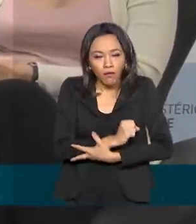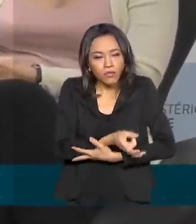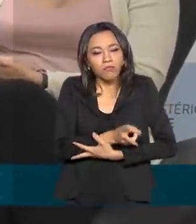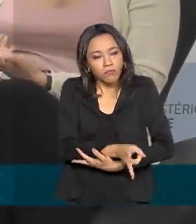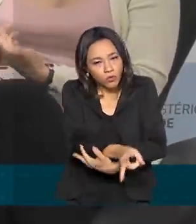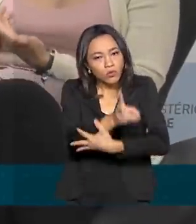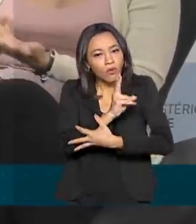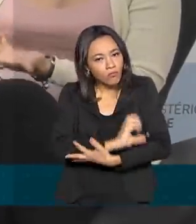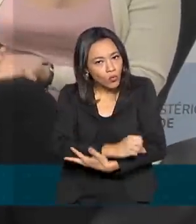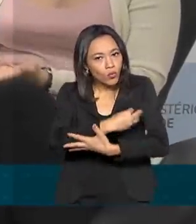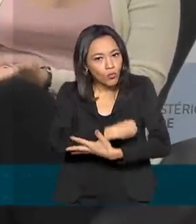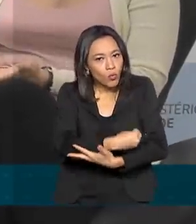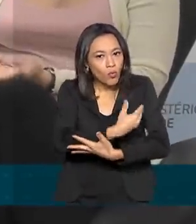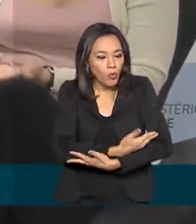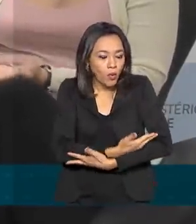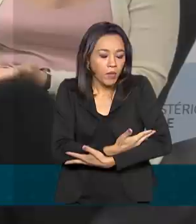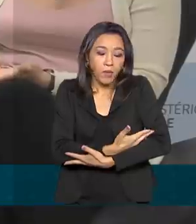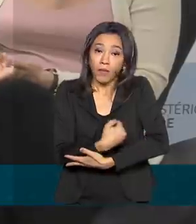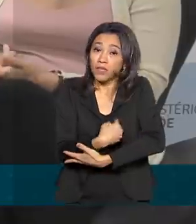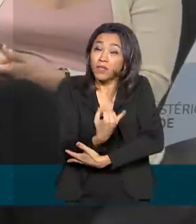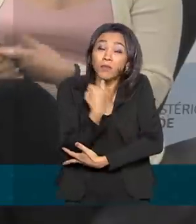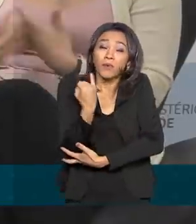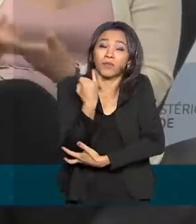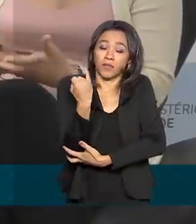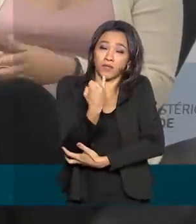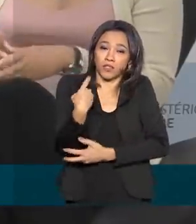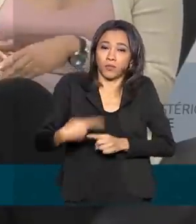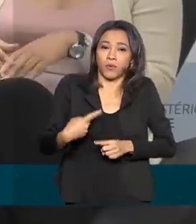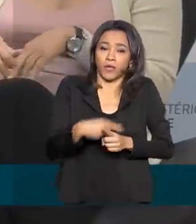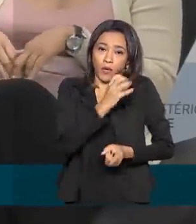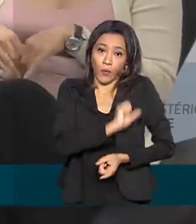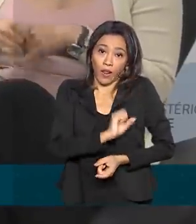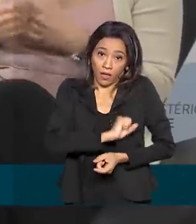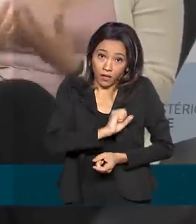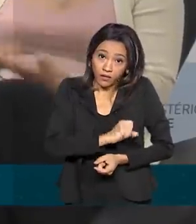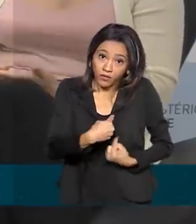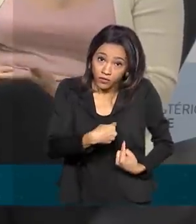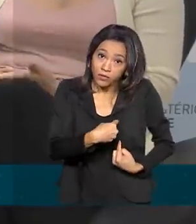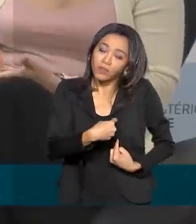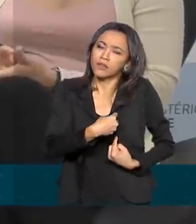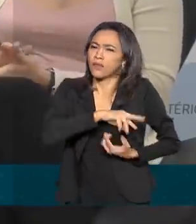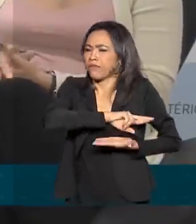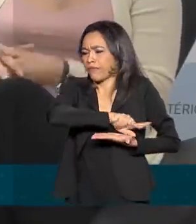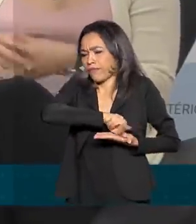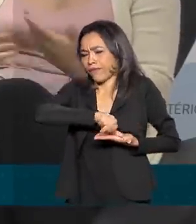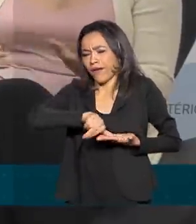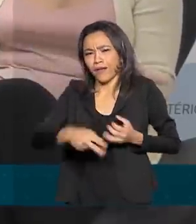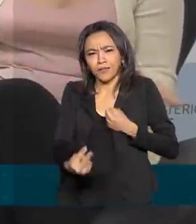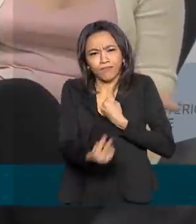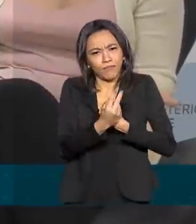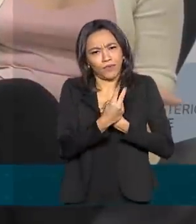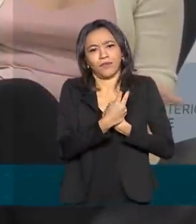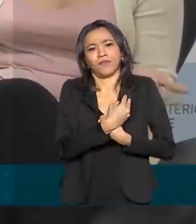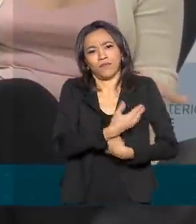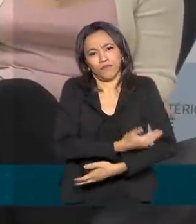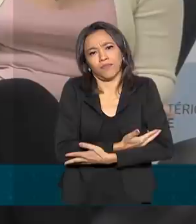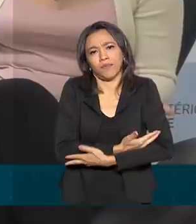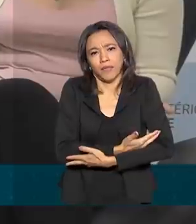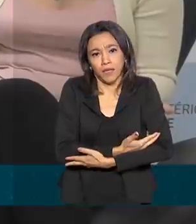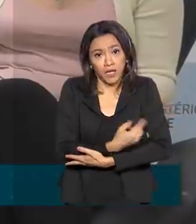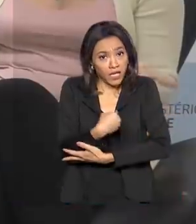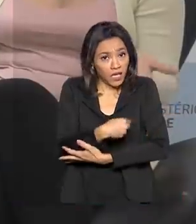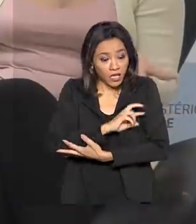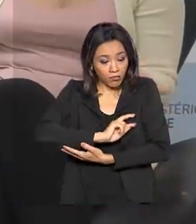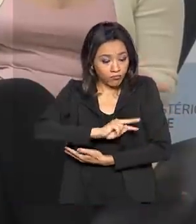amamentação para aquele bebê, vai ser muito importante, porque o leite materno traz vários outros benefícios. E o leite materno não